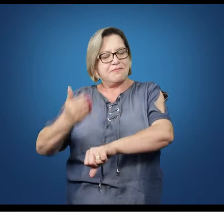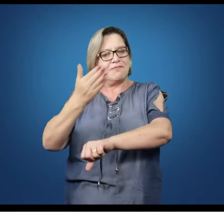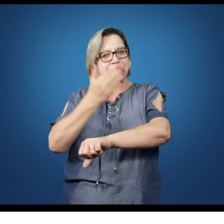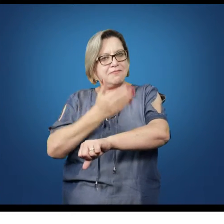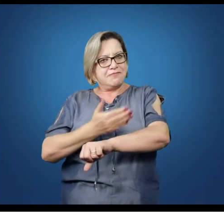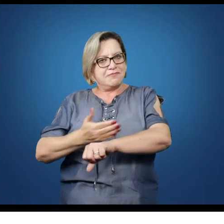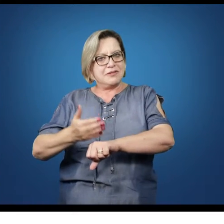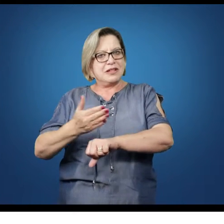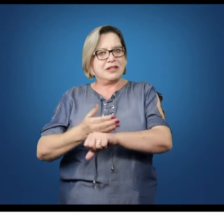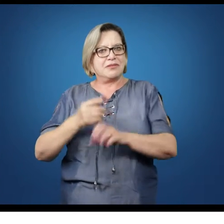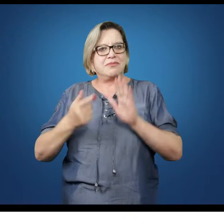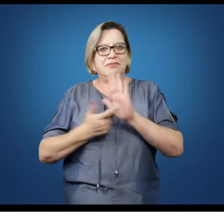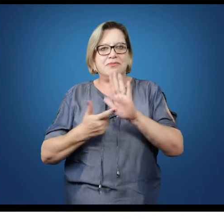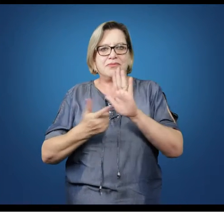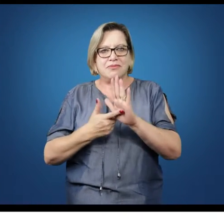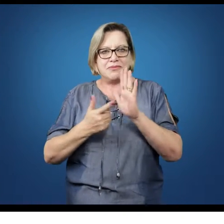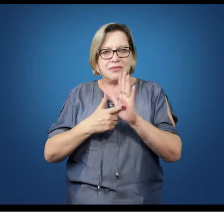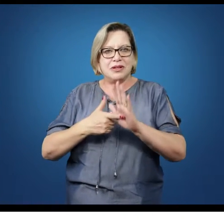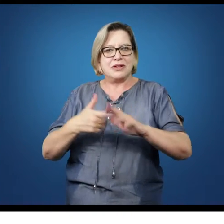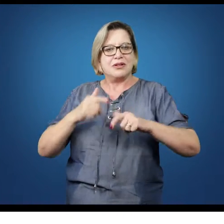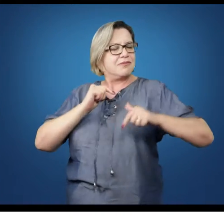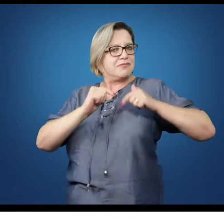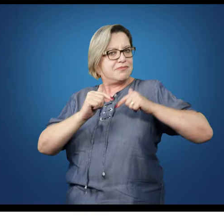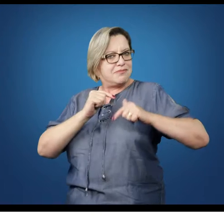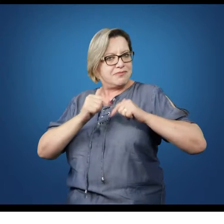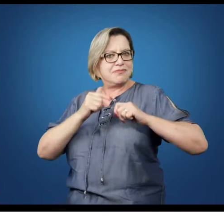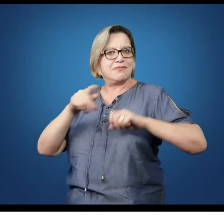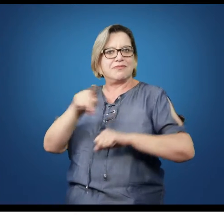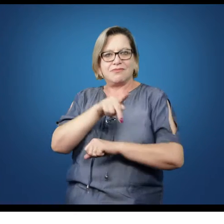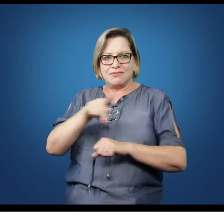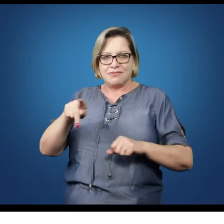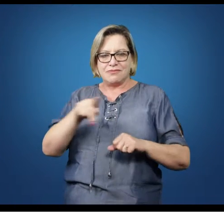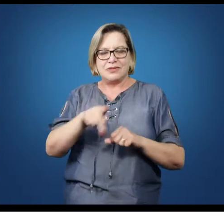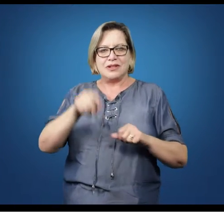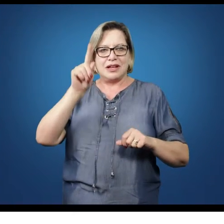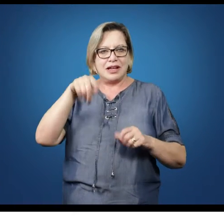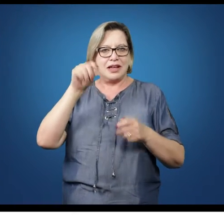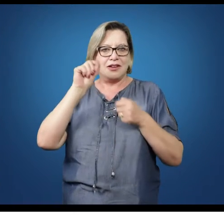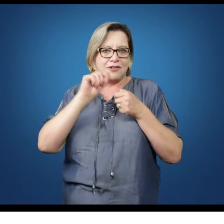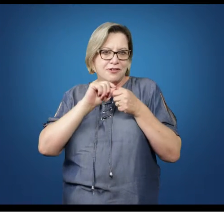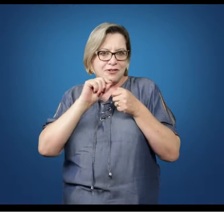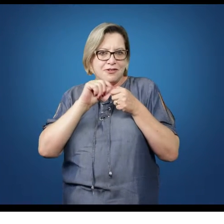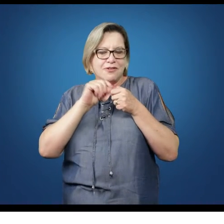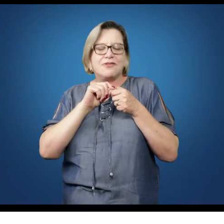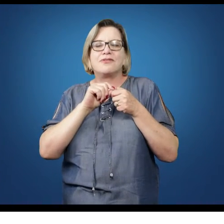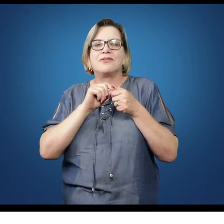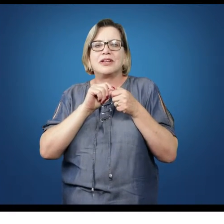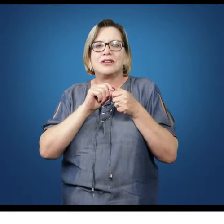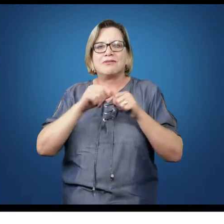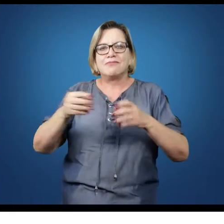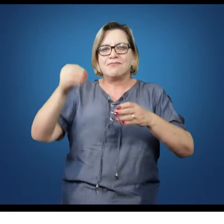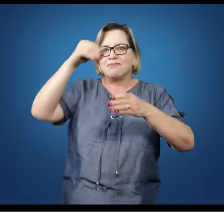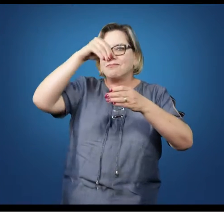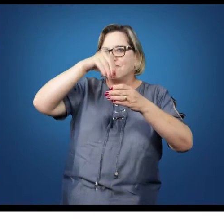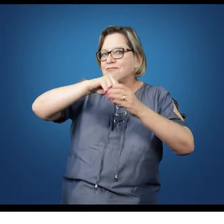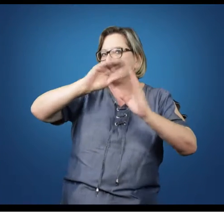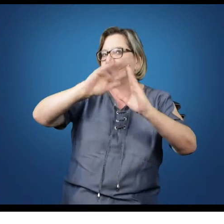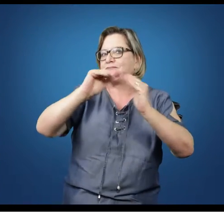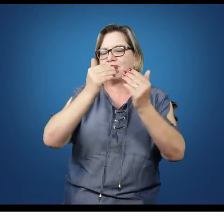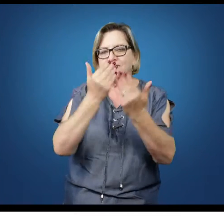o exercício da docência é realizado no âmbito das instituições